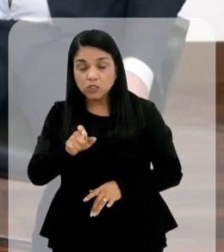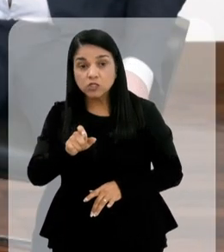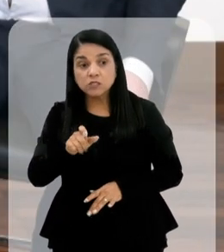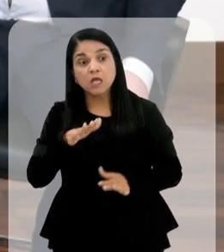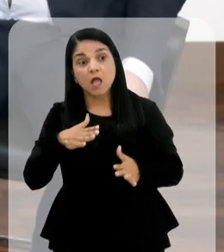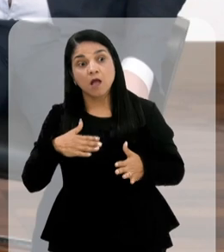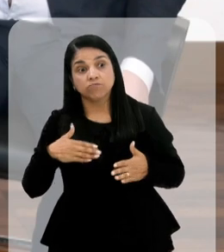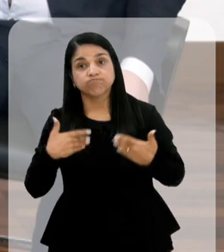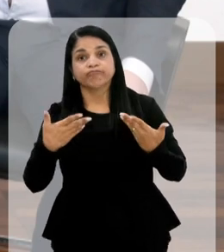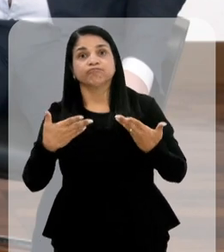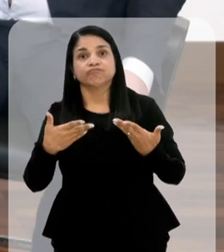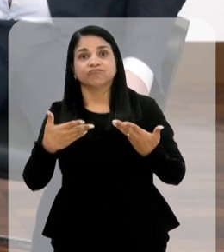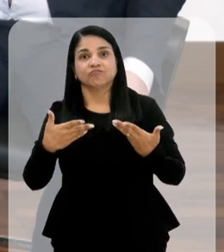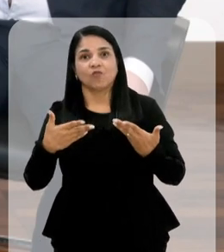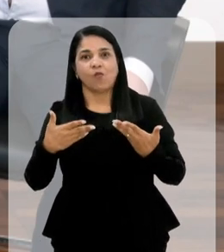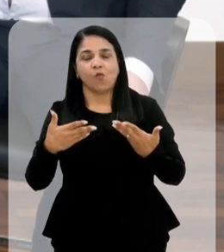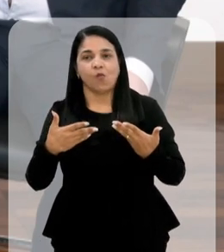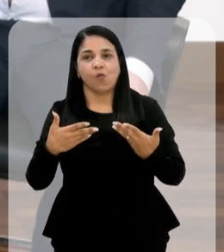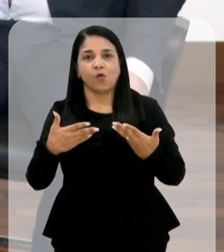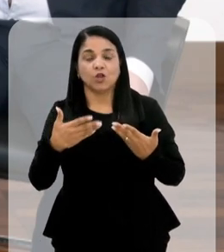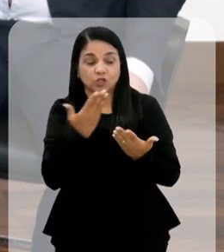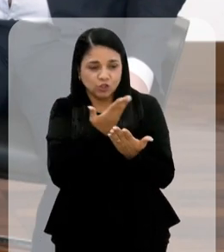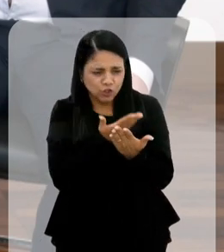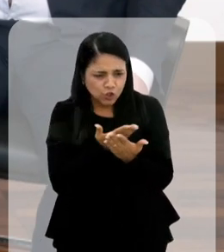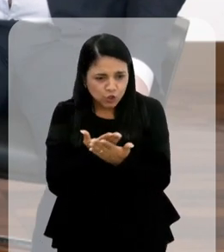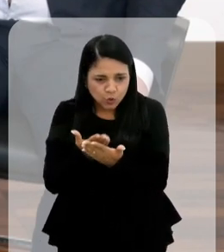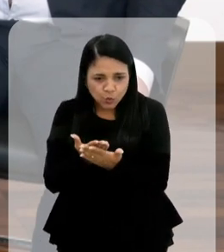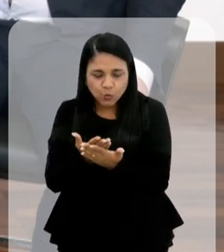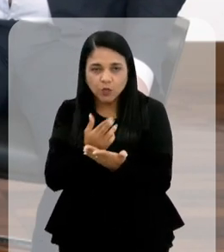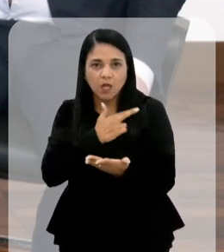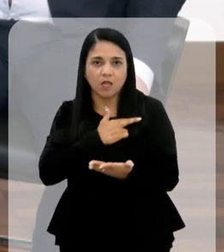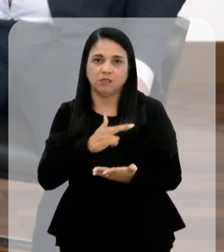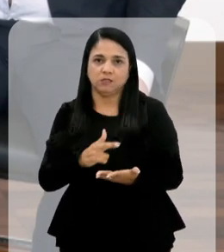às vezes, se surpreendem com uma coisa que escuta.